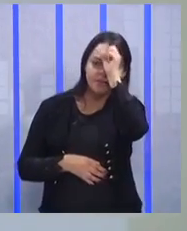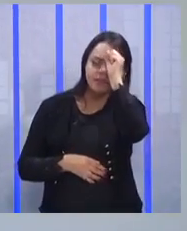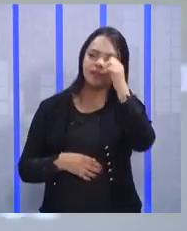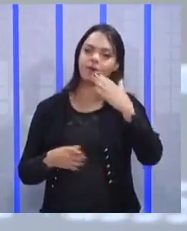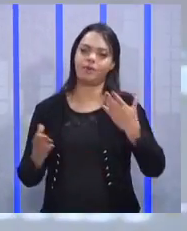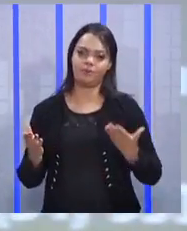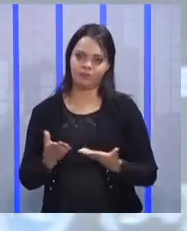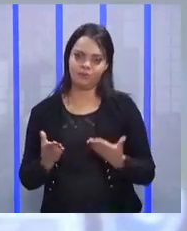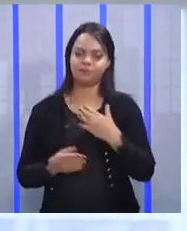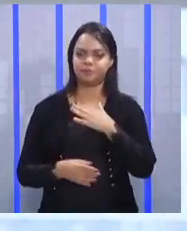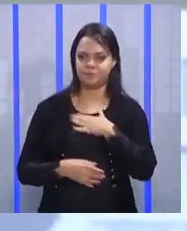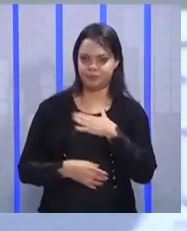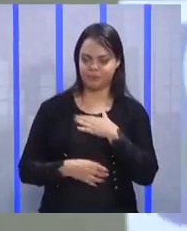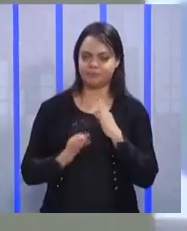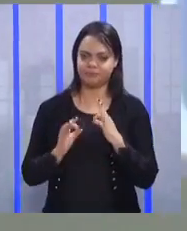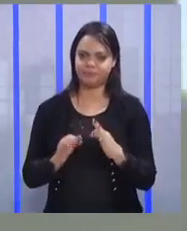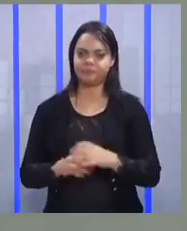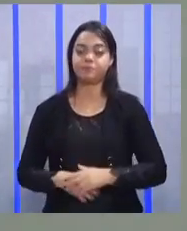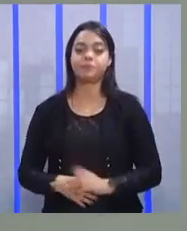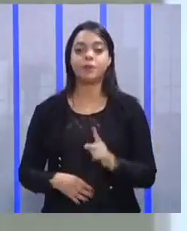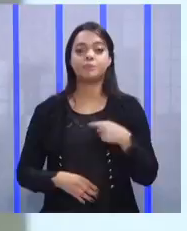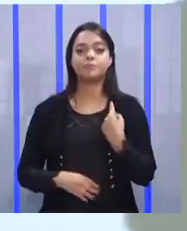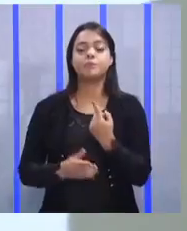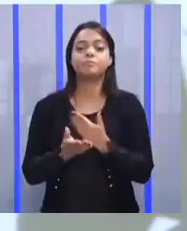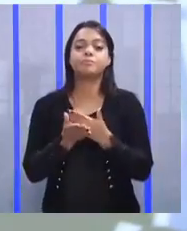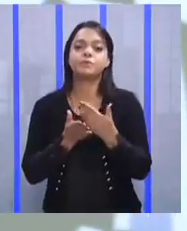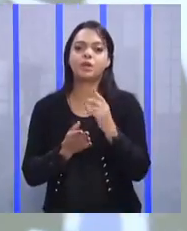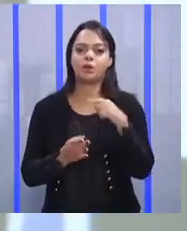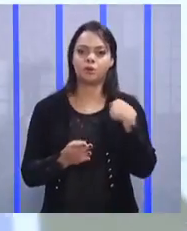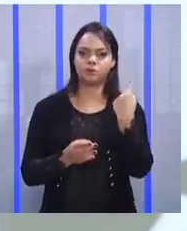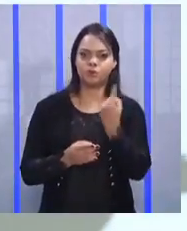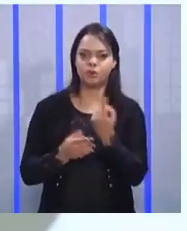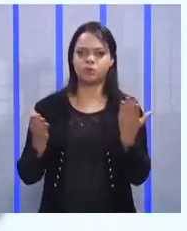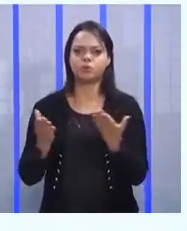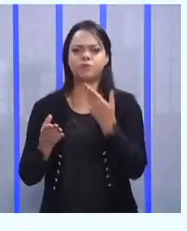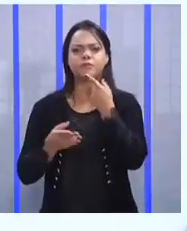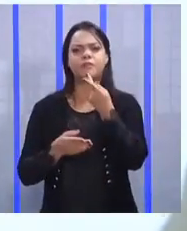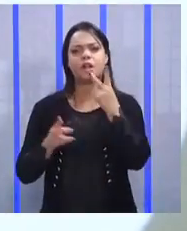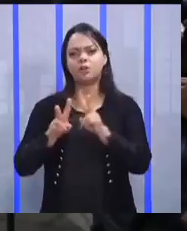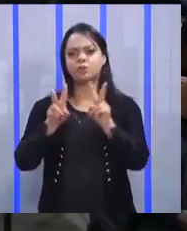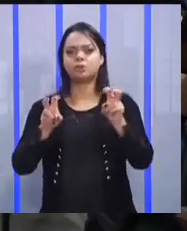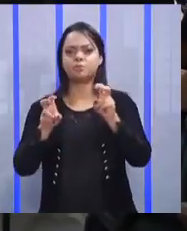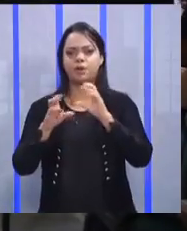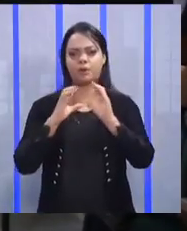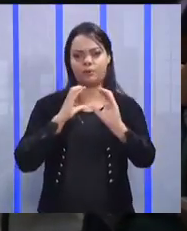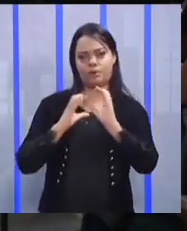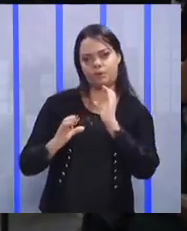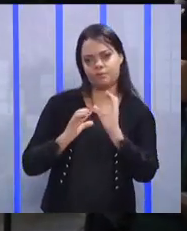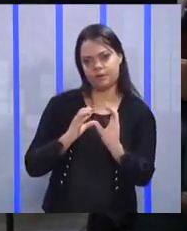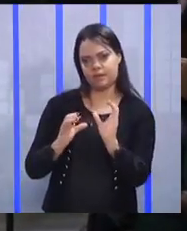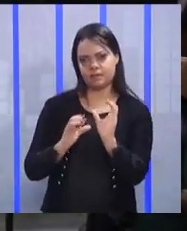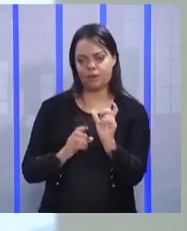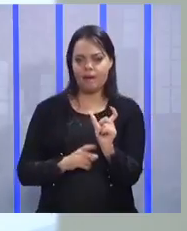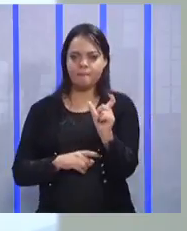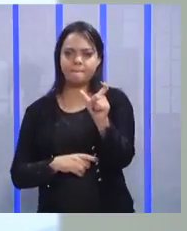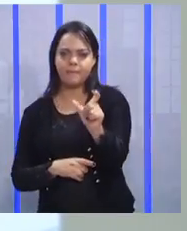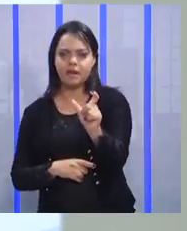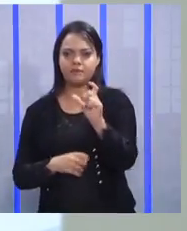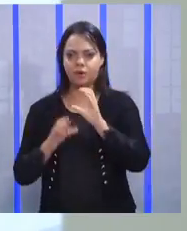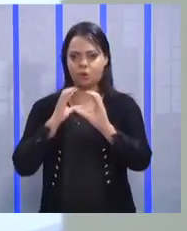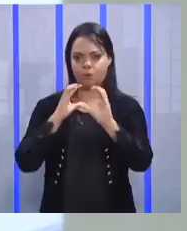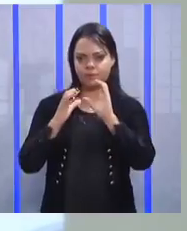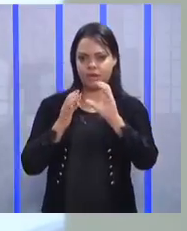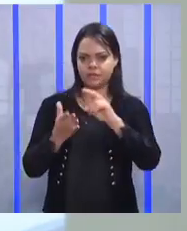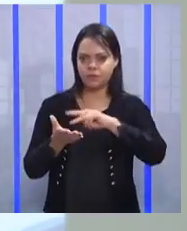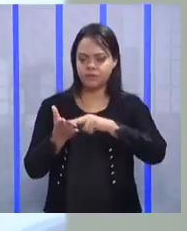aqui, tá? Vamos lá! O nosso objeto é comunicação. No termo latino, comunicação